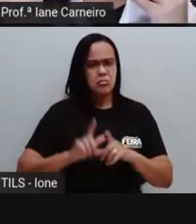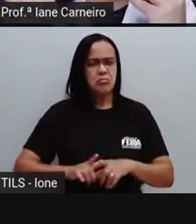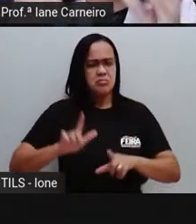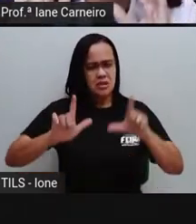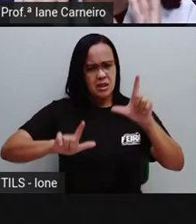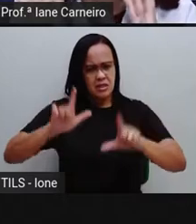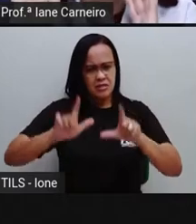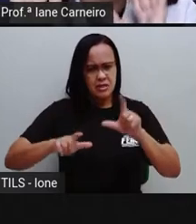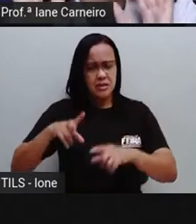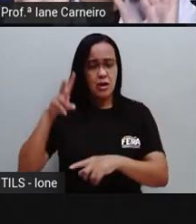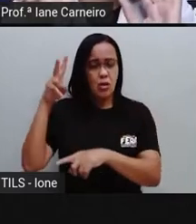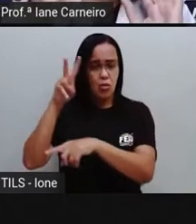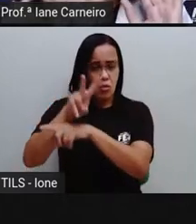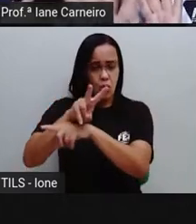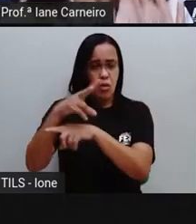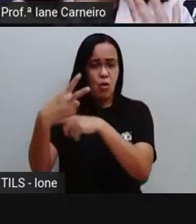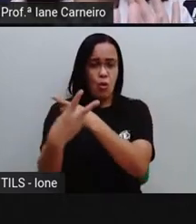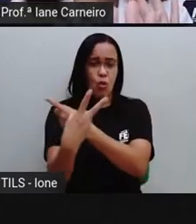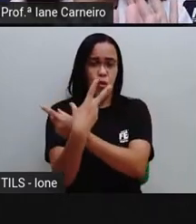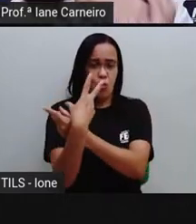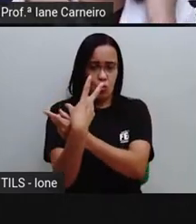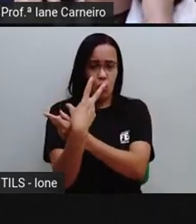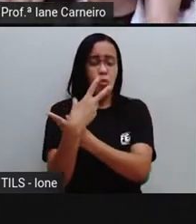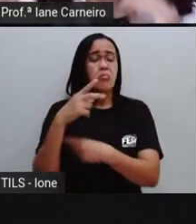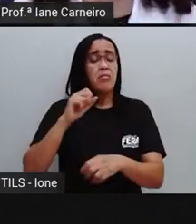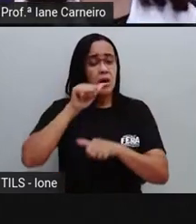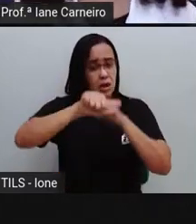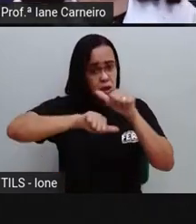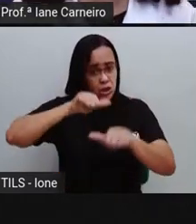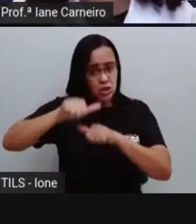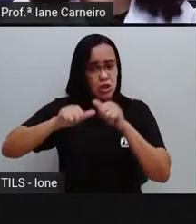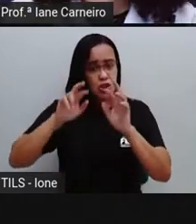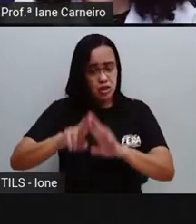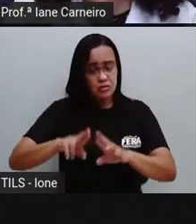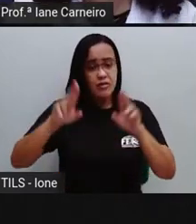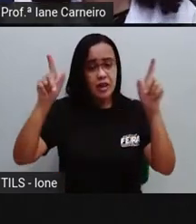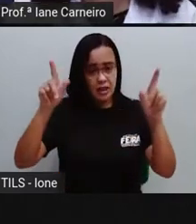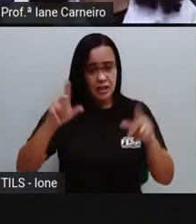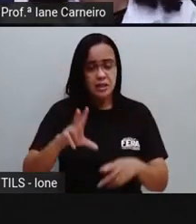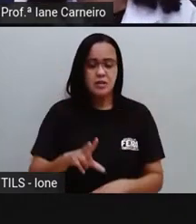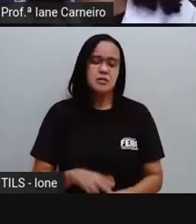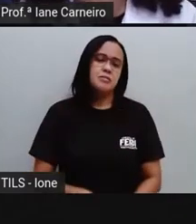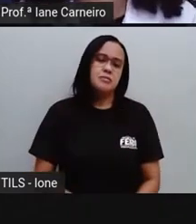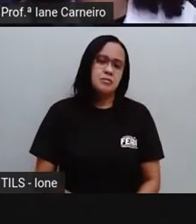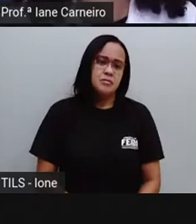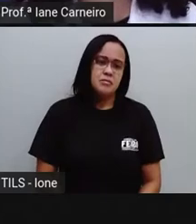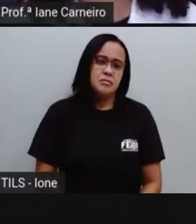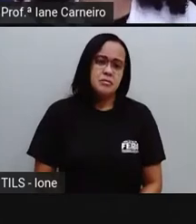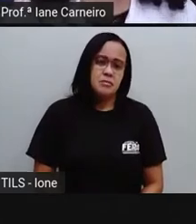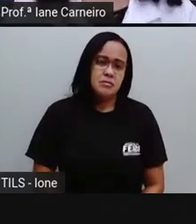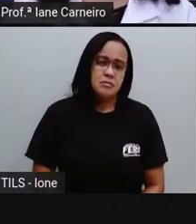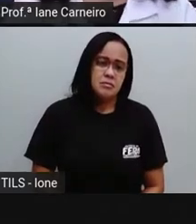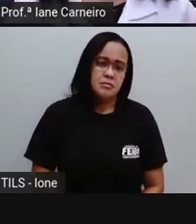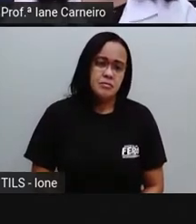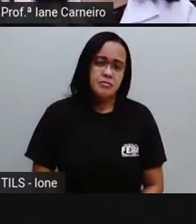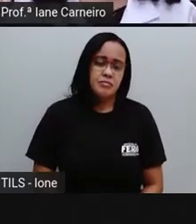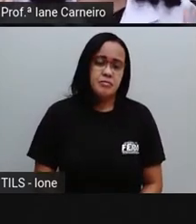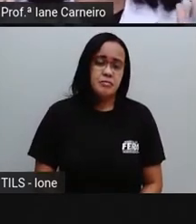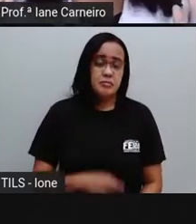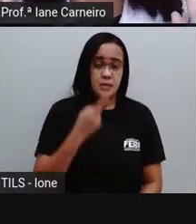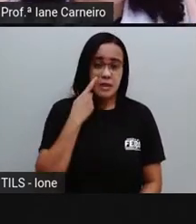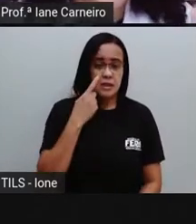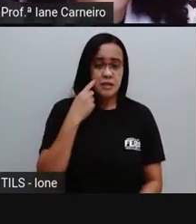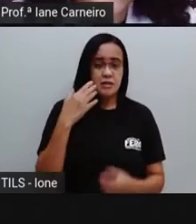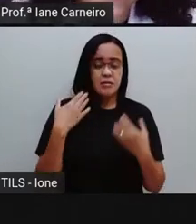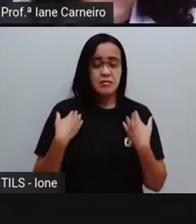Você me vê de forma invertida, tá bom? E a Pró vai demonstrar aqui para você. E aí, né? Você que está